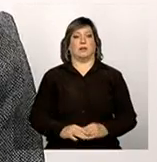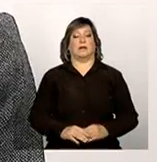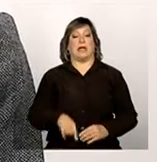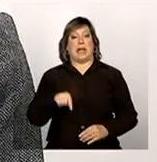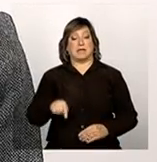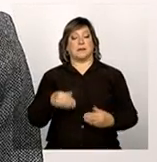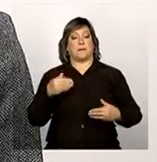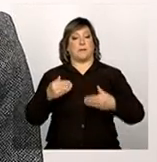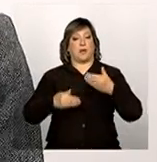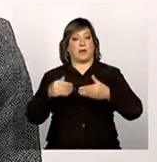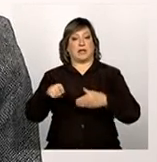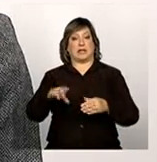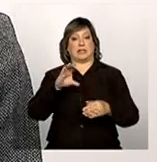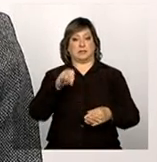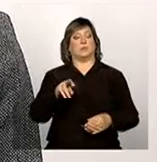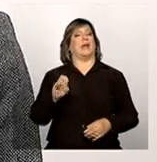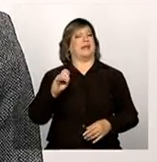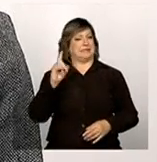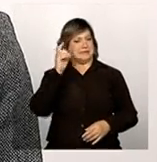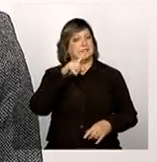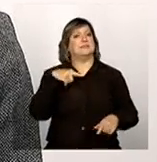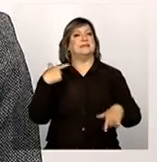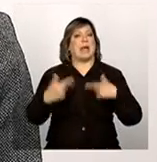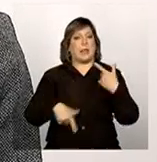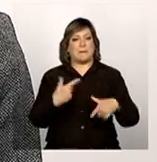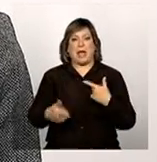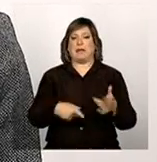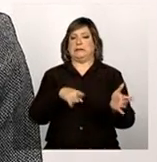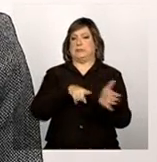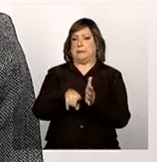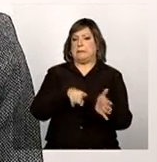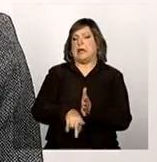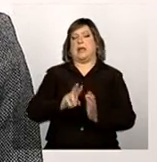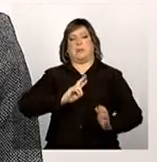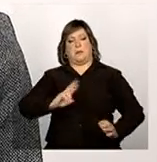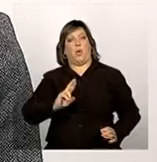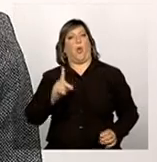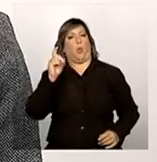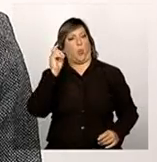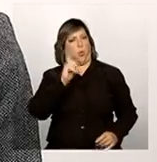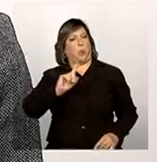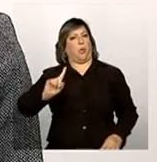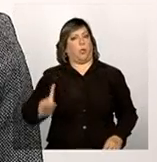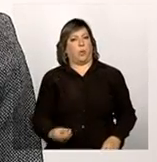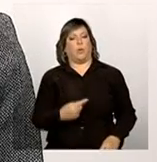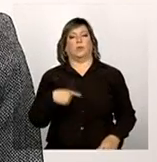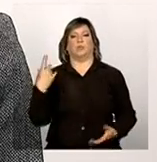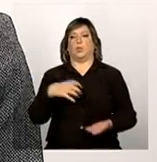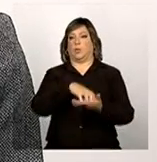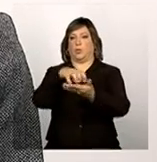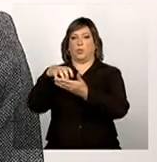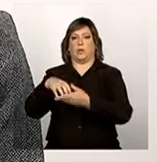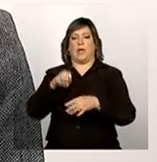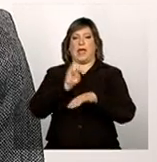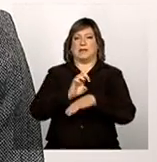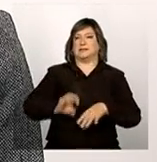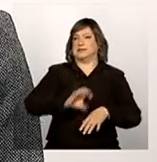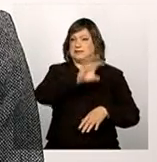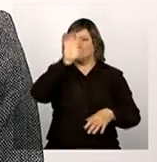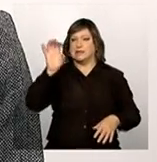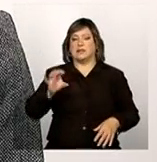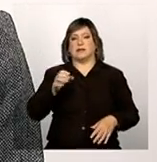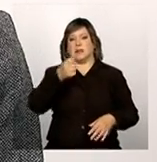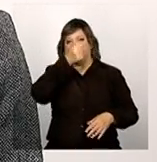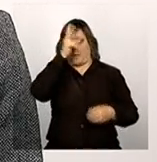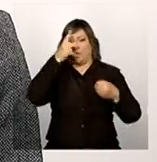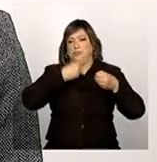processo do censo, ele é trabalhoso. Nós sabemos que ele exige muito das equipes estaduais, das equipes municipais. Então, eu queria